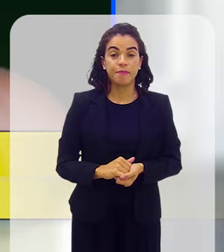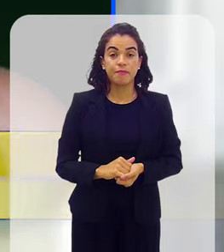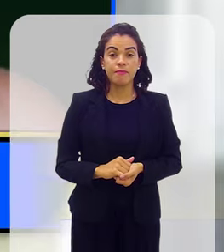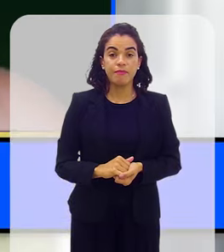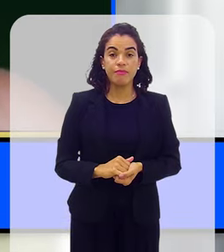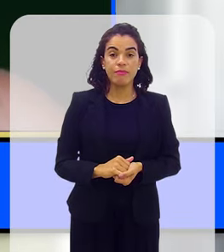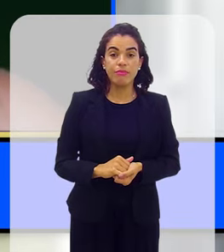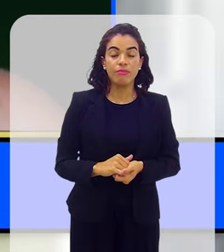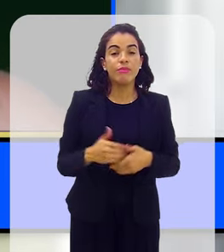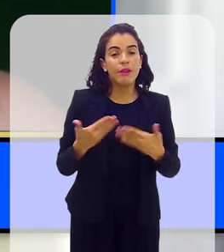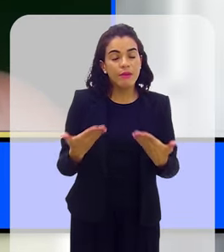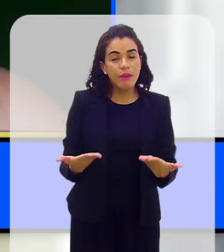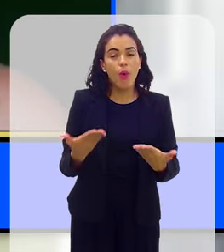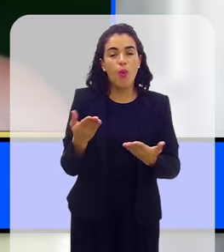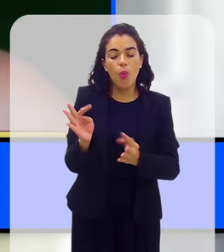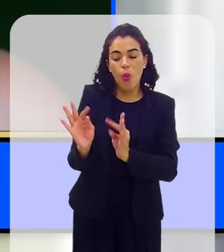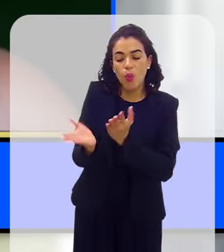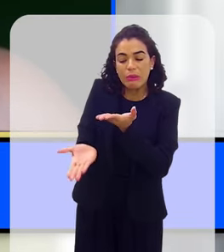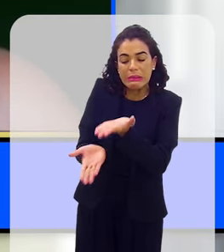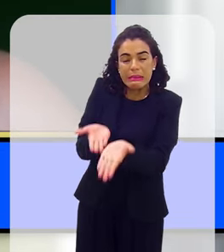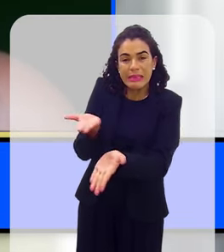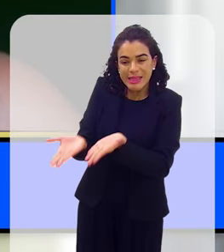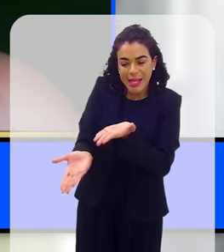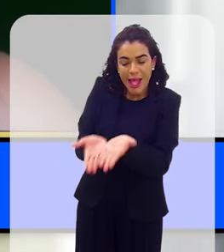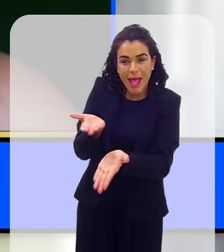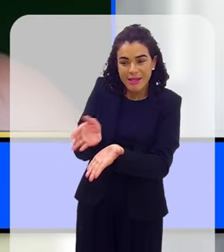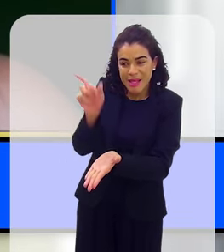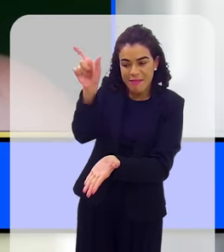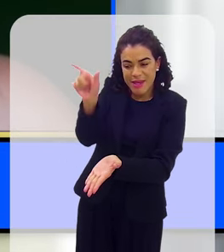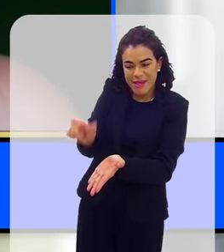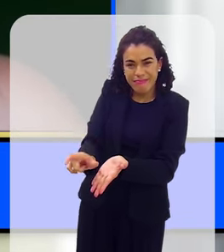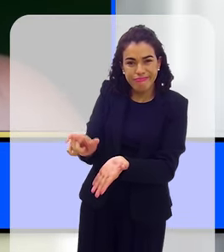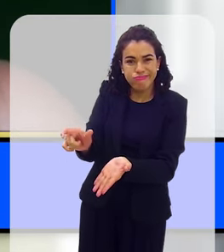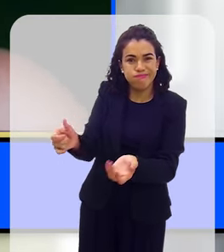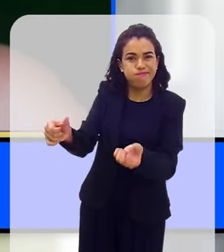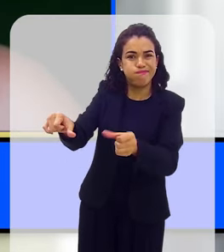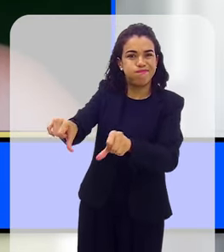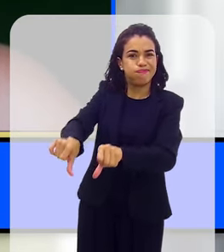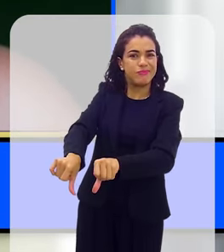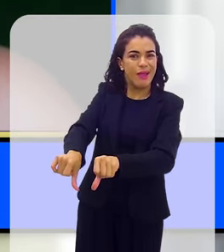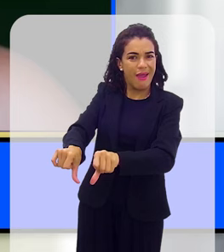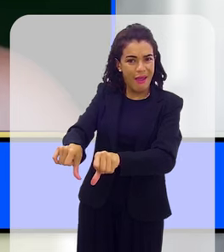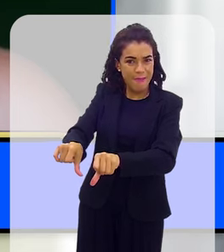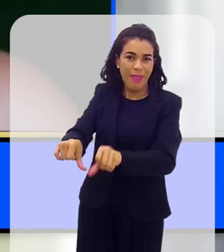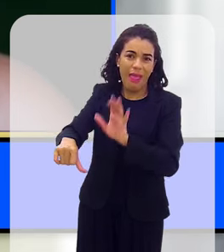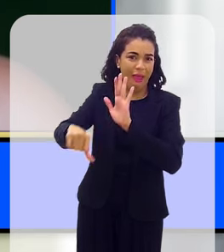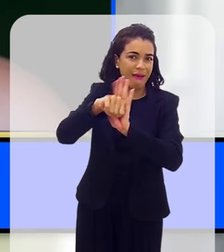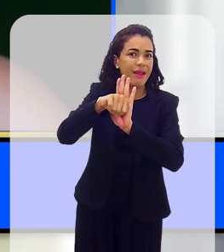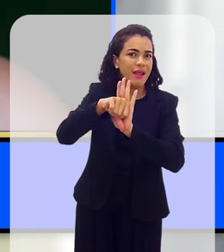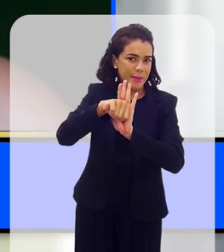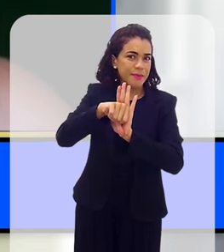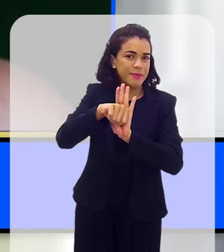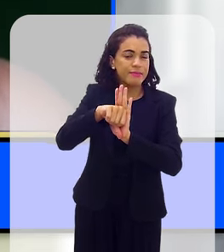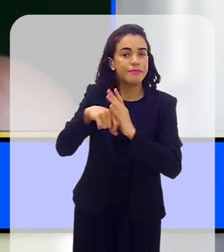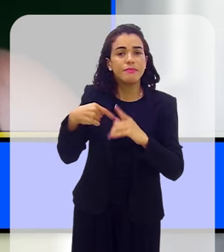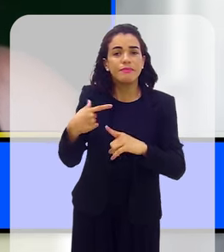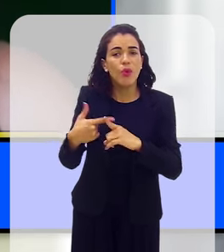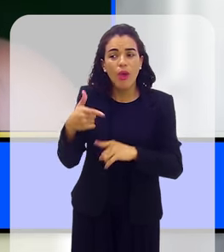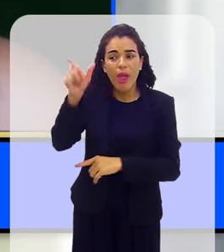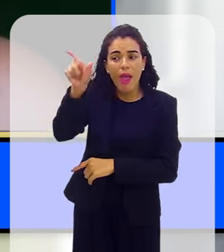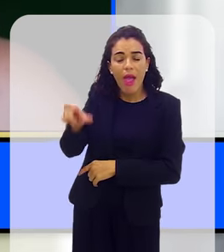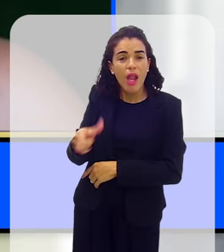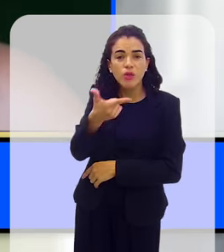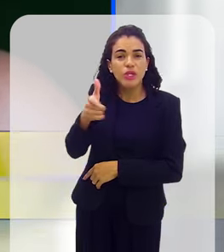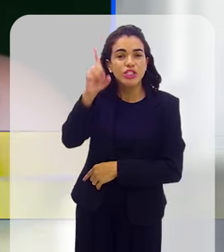é um tratamento dado a essa pessoa, né, que inclusive é considerada crime, né, porque ela não tem